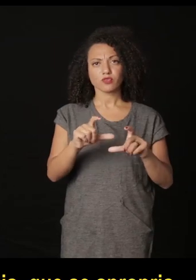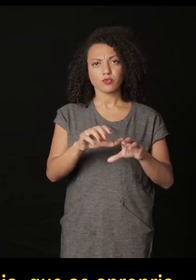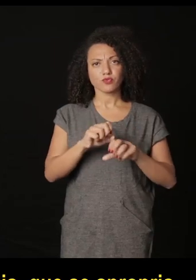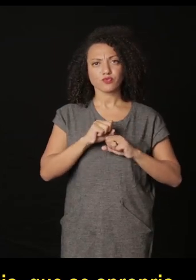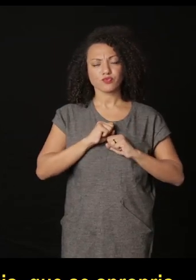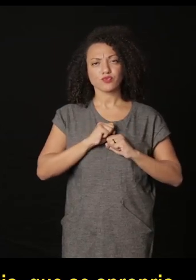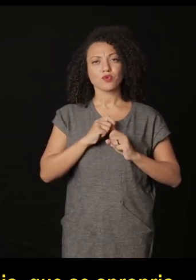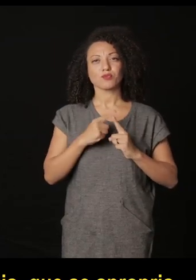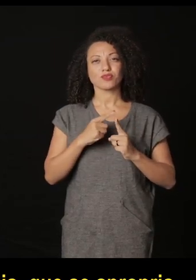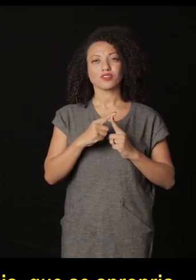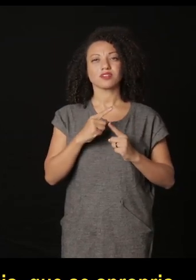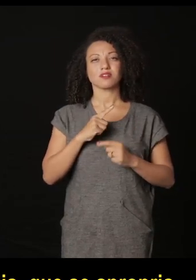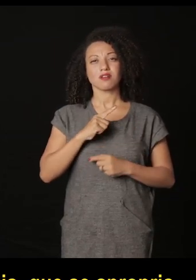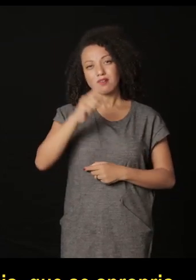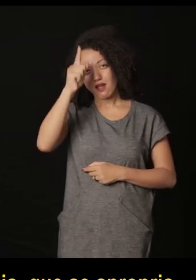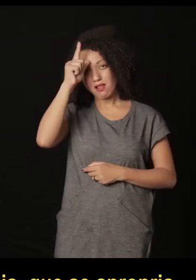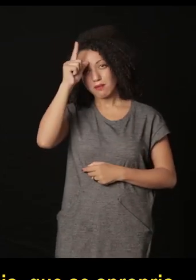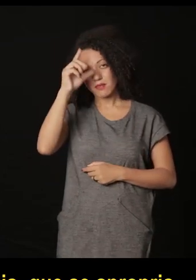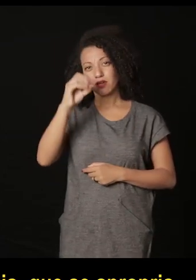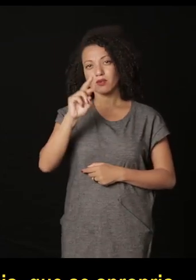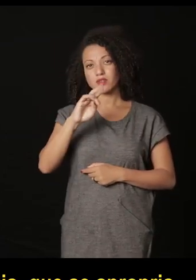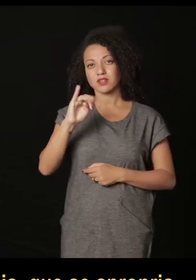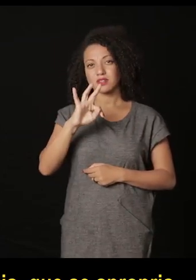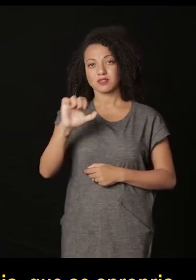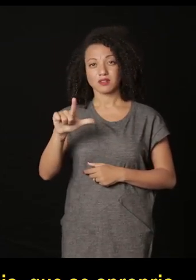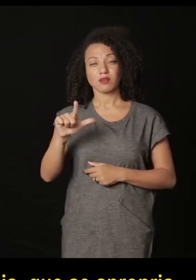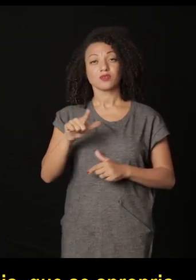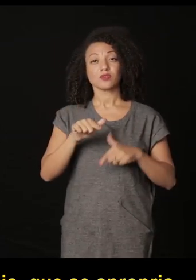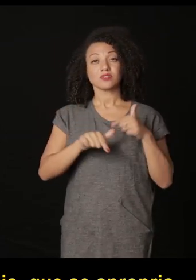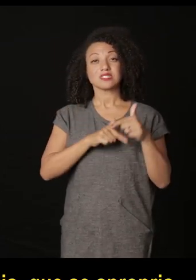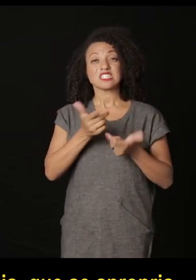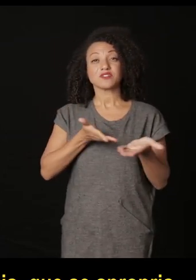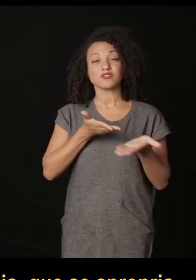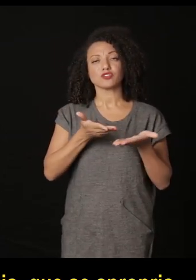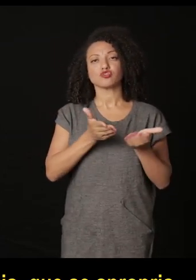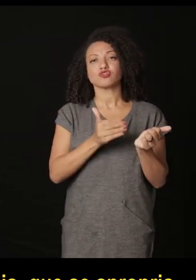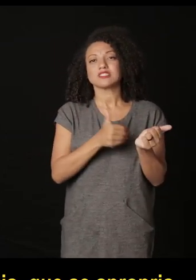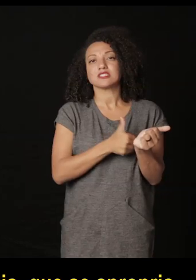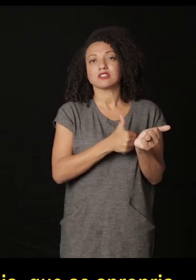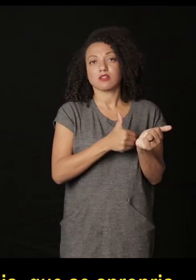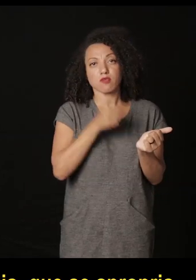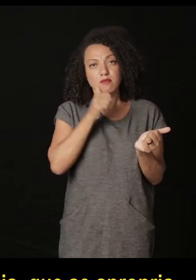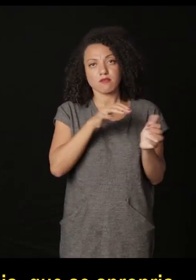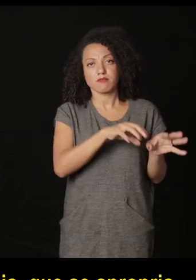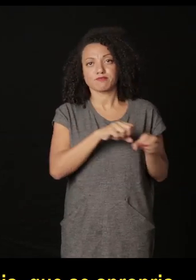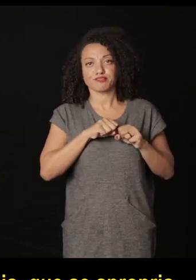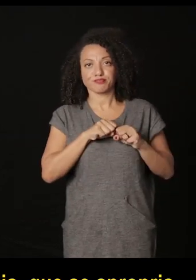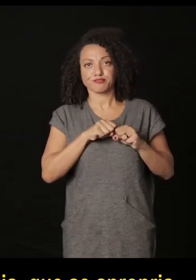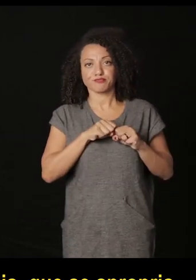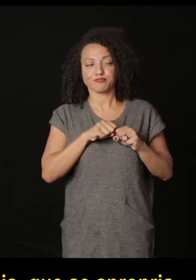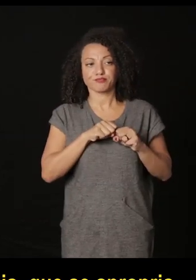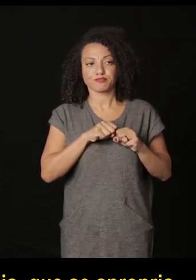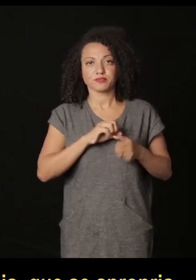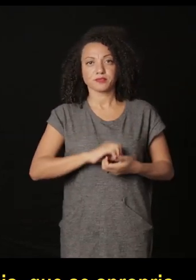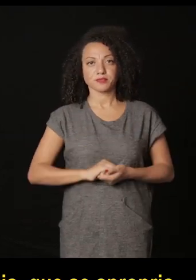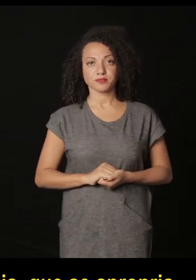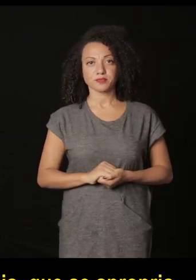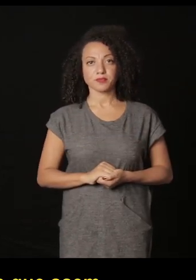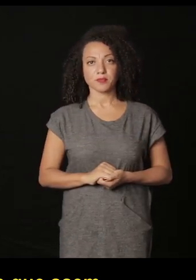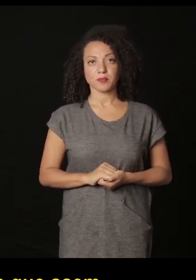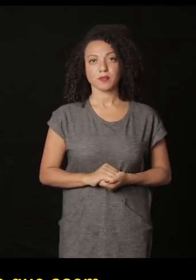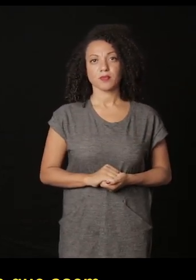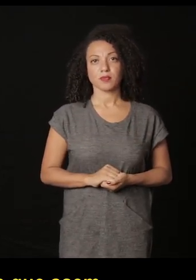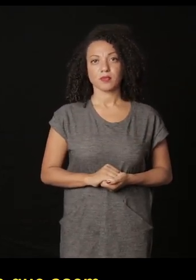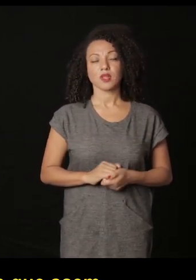apropria fotografia dos serviços secretos alemães do oeste